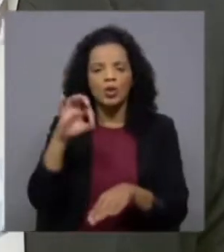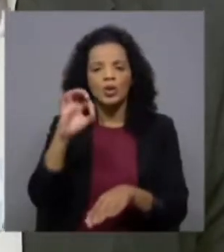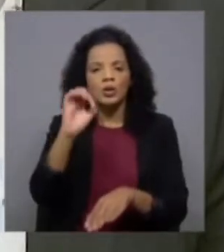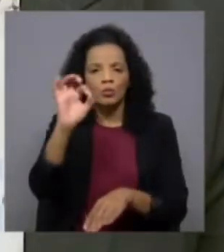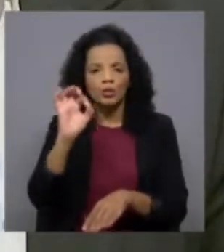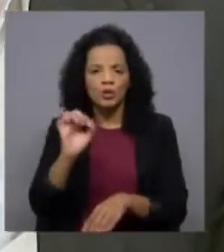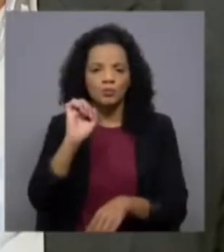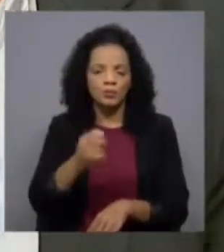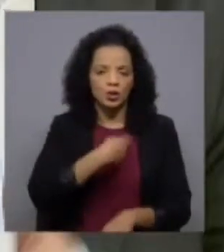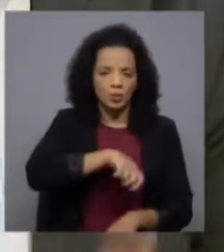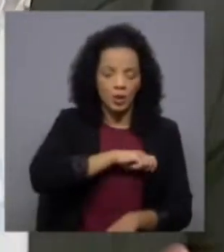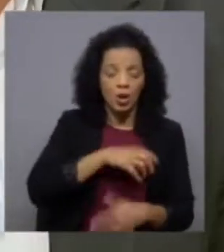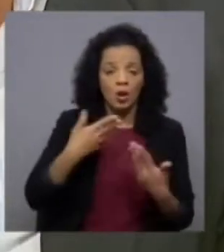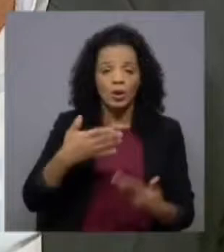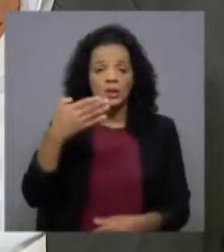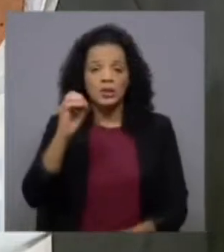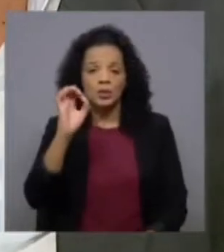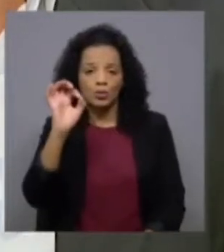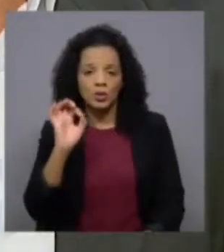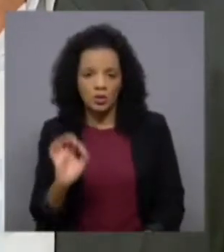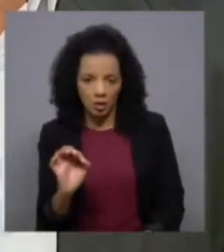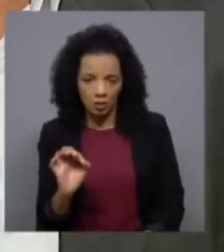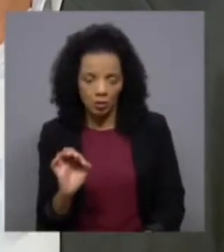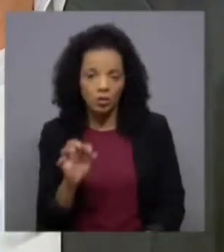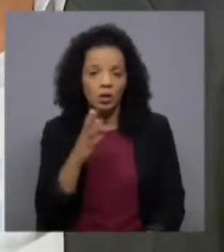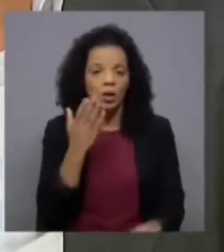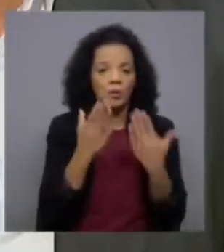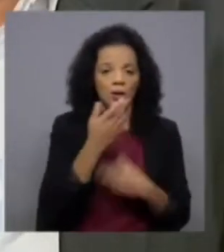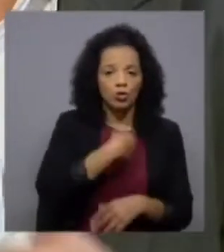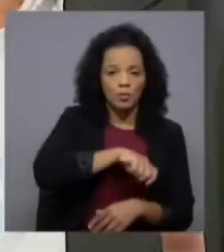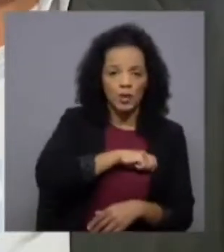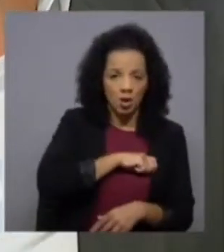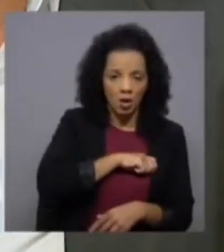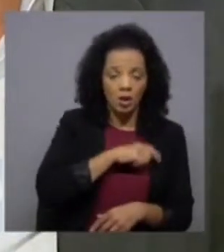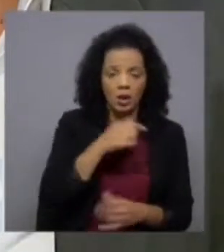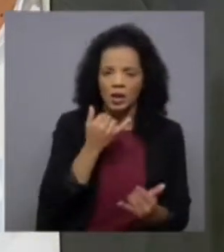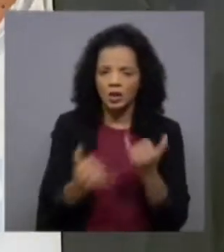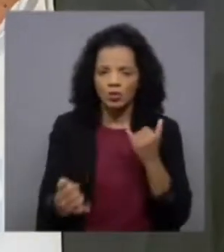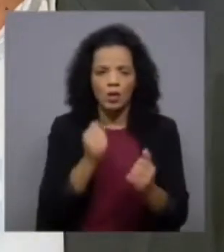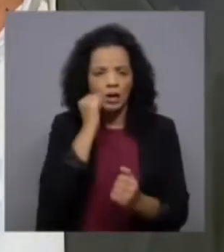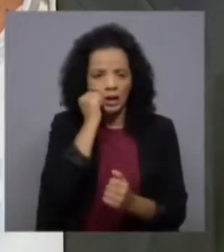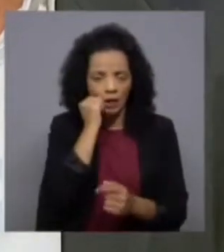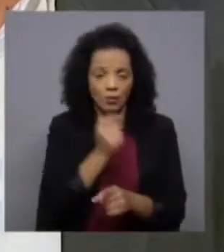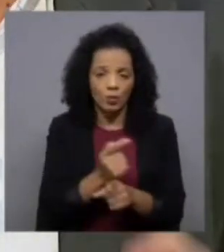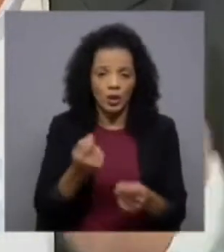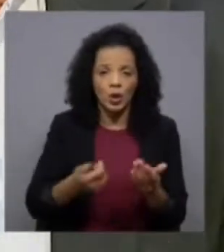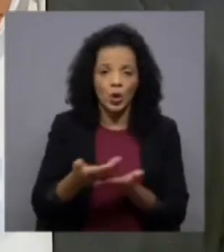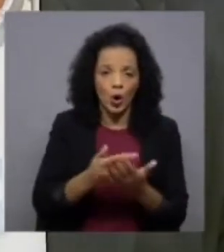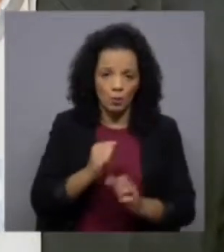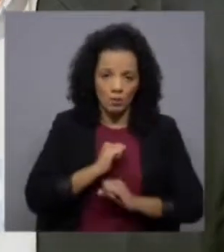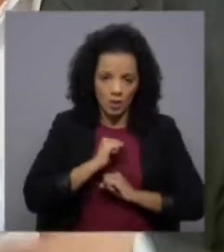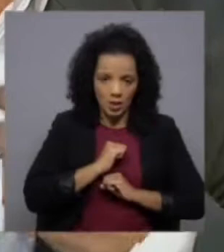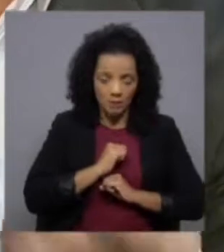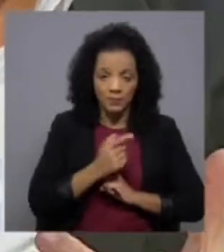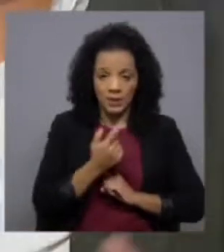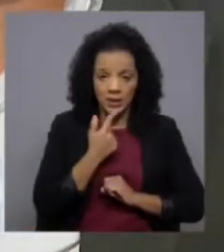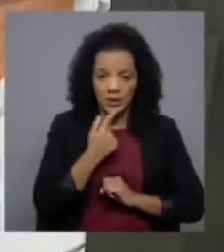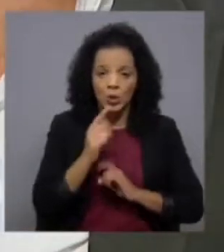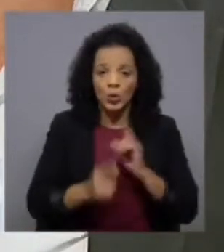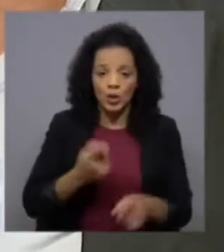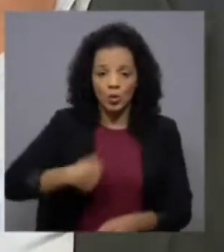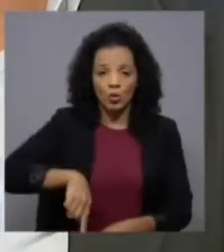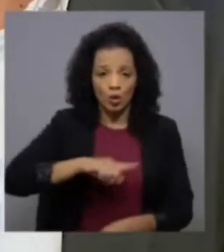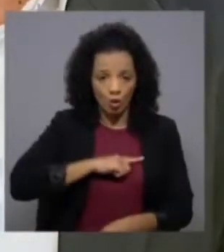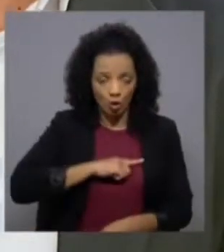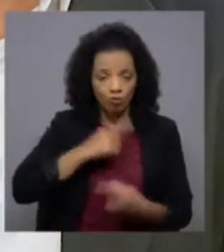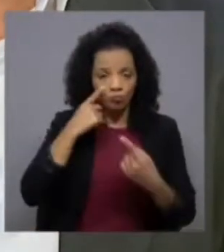salário mínimo espanhol. Agora vale 70% do salário mínimo espanhol. Isto é um risco gravíssimo para a nossa economia, porque significa que a mensagem que nós estamos